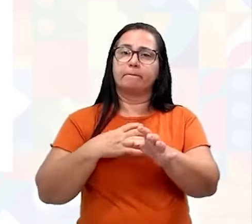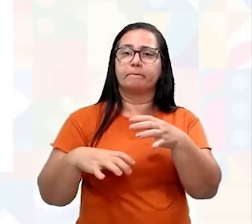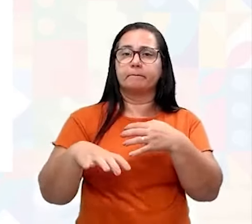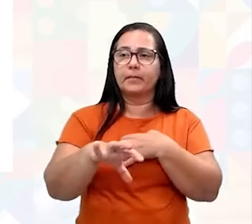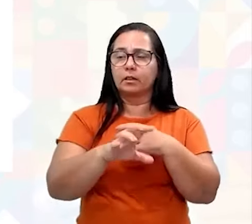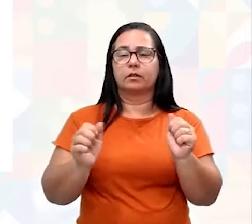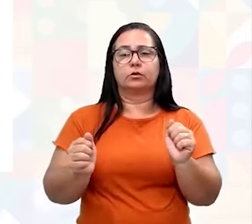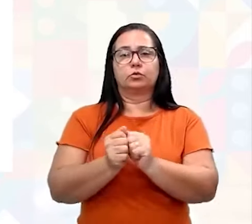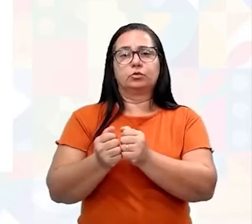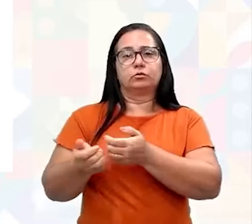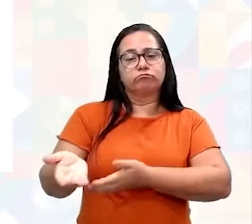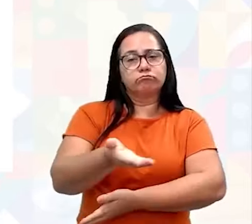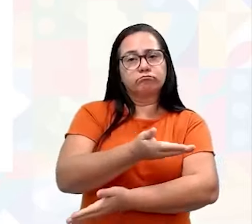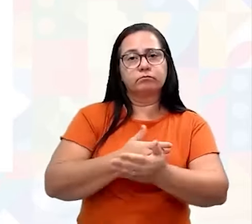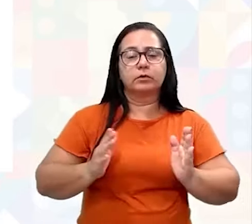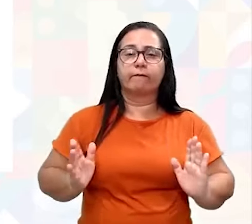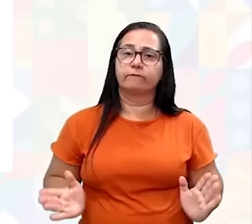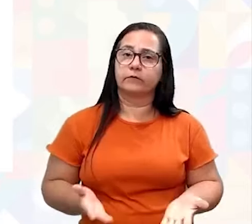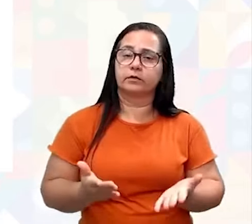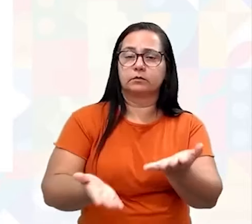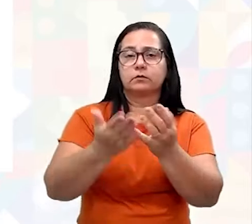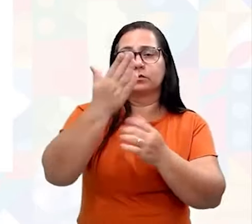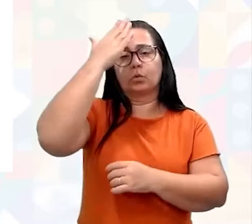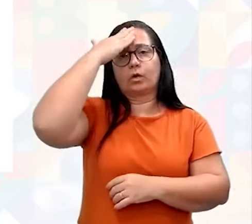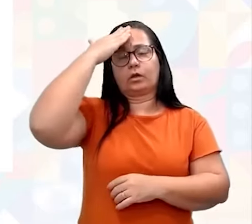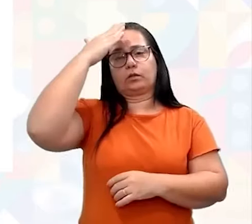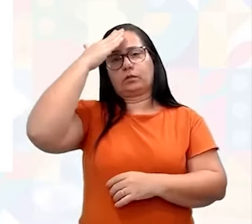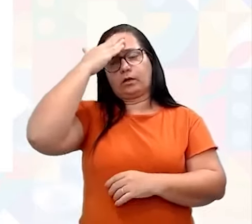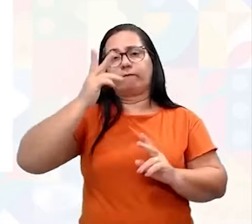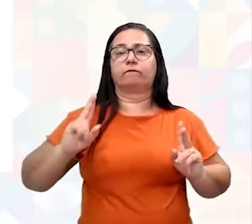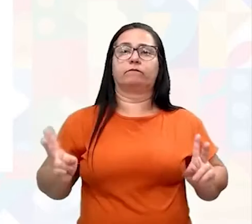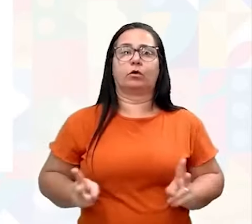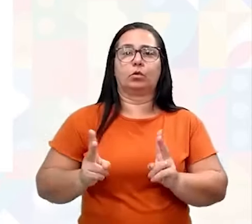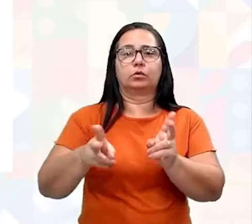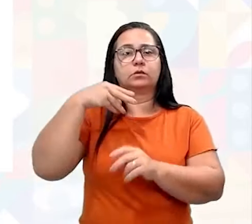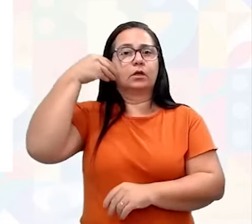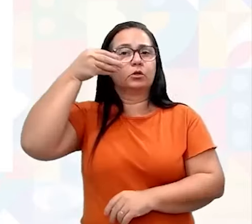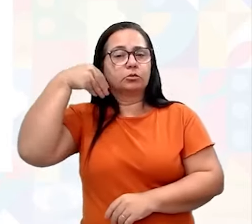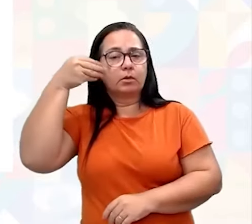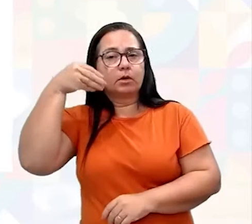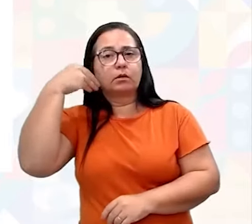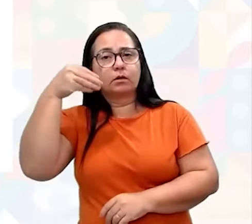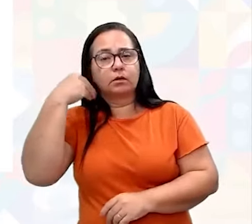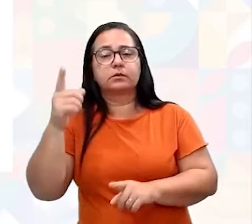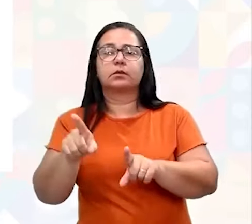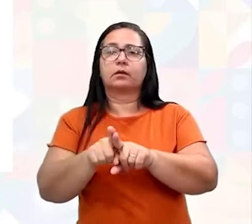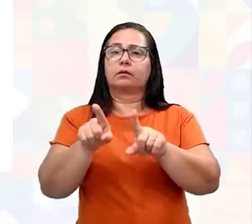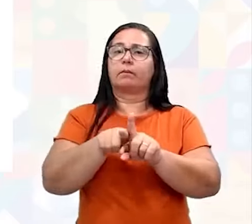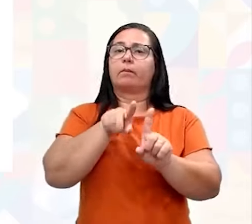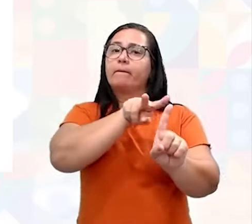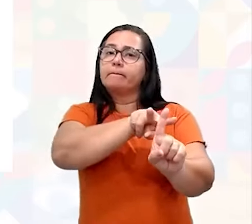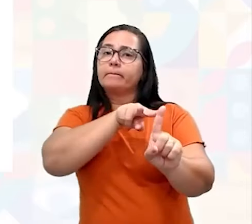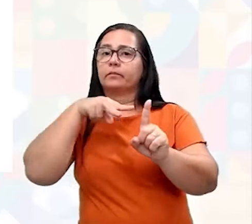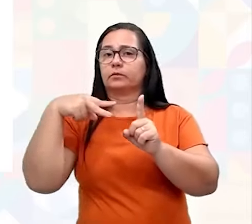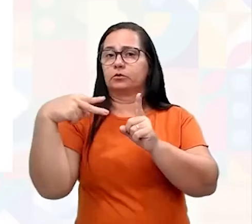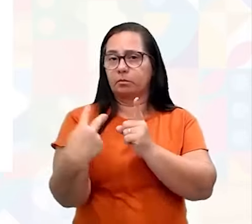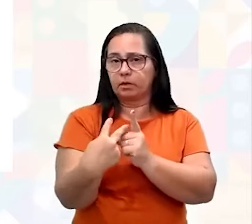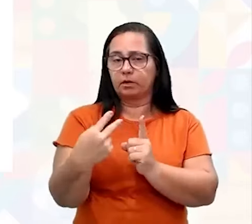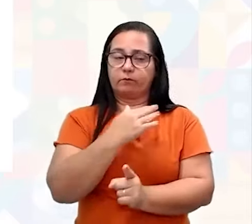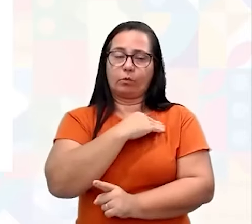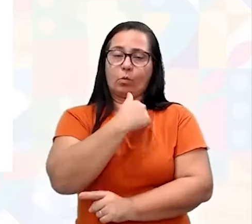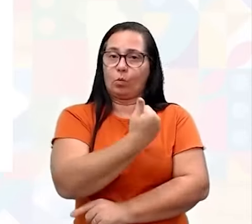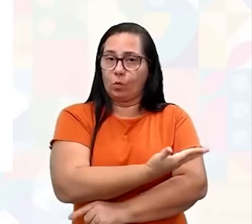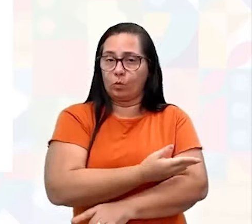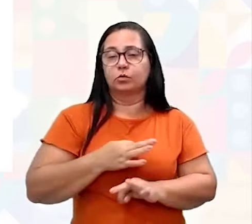Incentivando-os a compreender e valorizar experiências e perspectivas com o outro, que